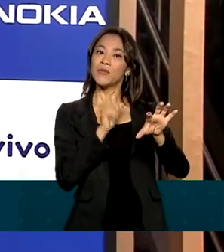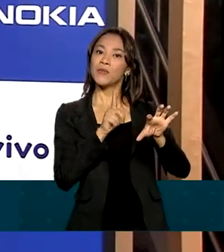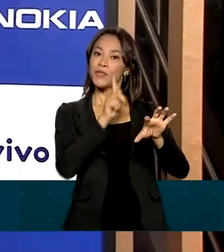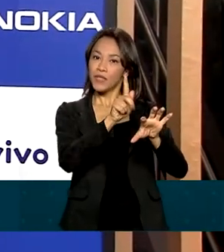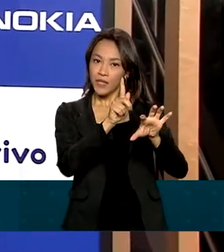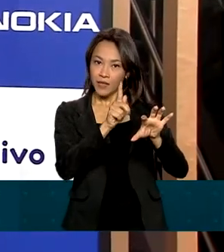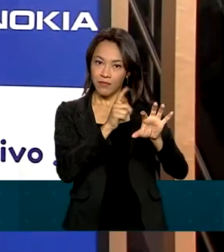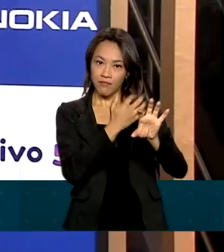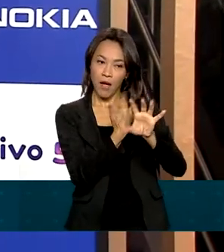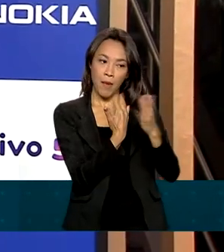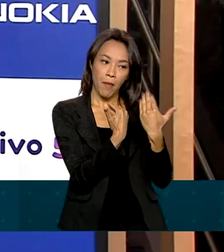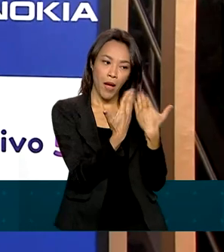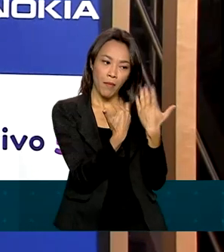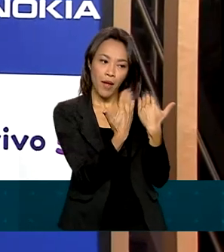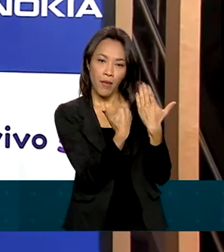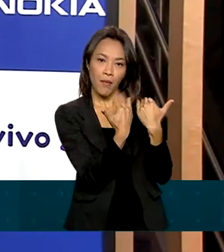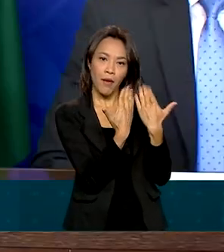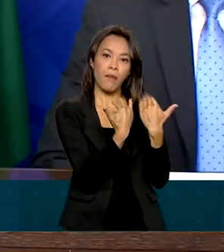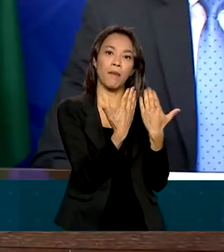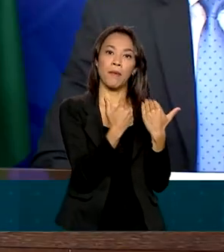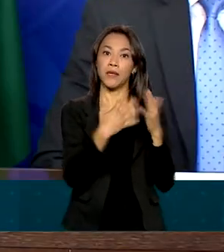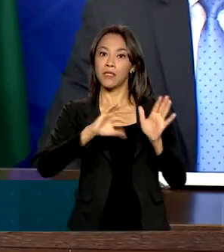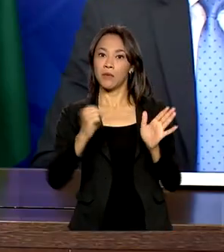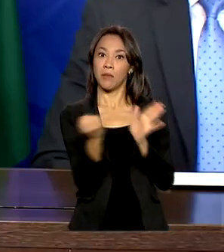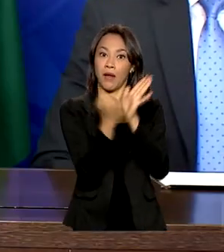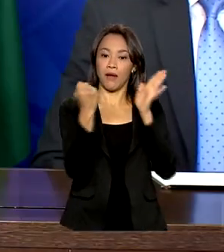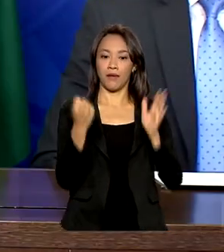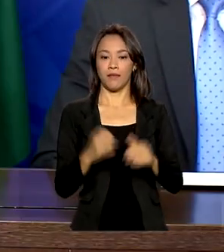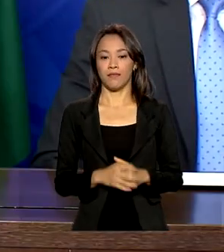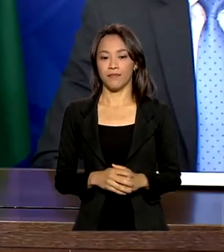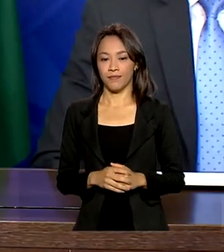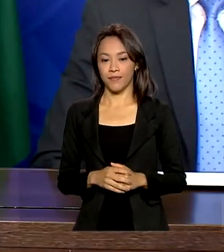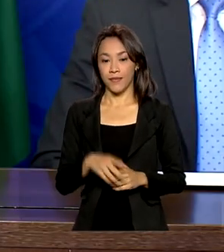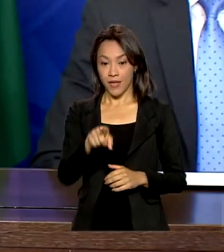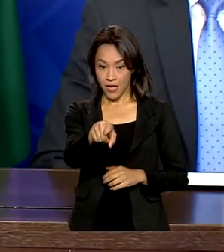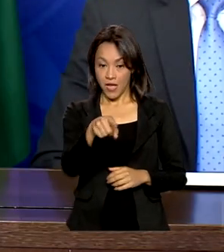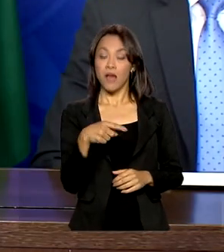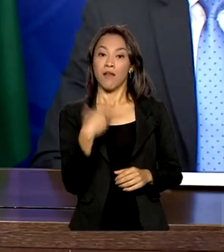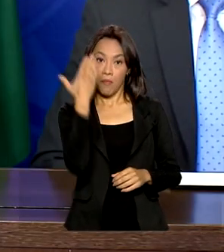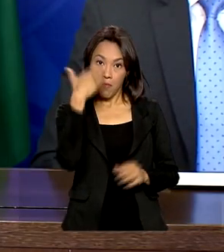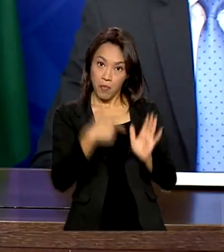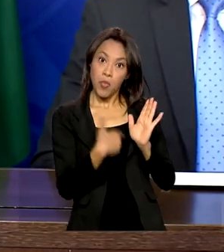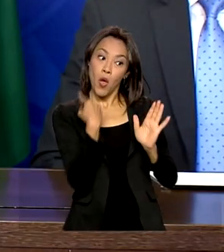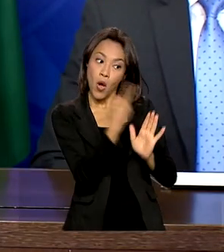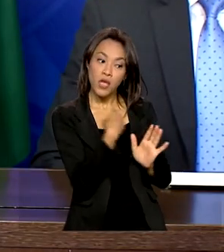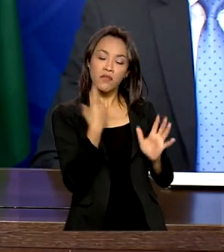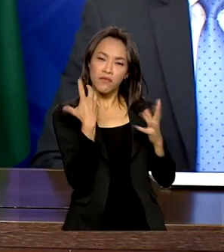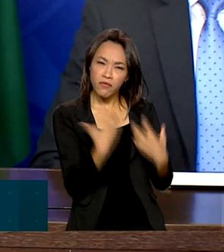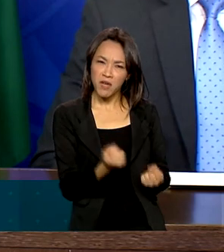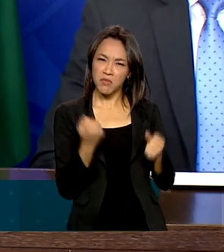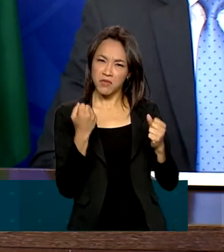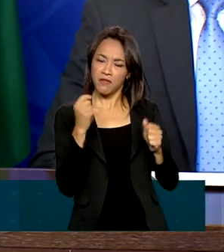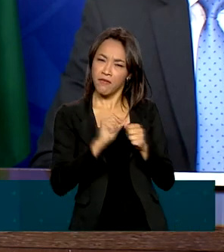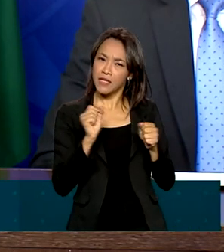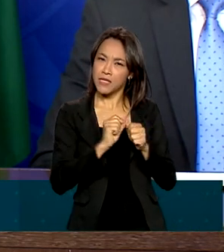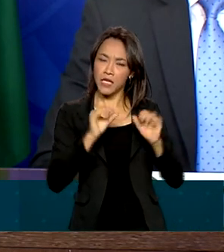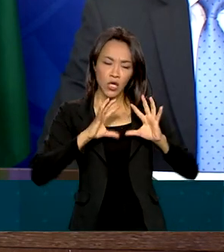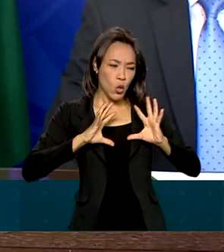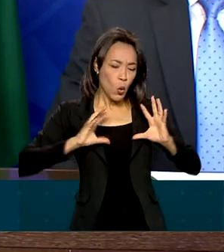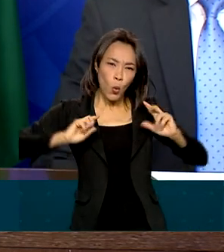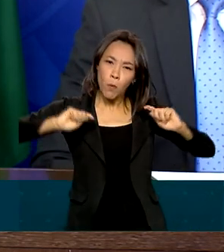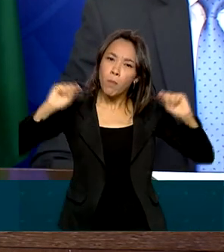Standalone. Isso vai ser uma marca histórica. Faremos o máximo do possível e até mesmo o impossível